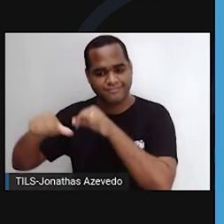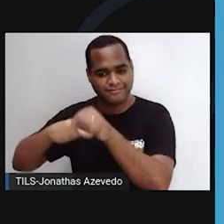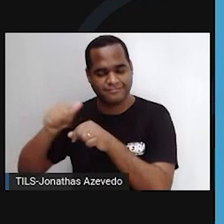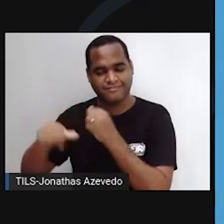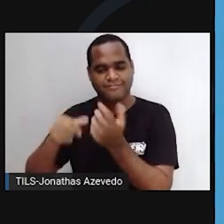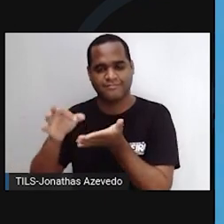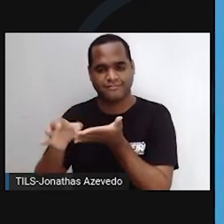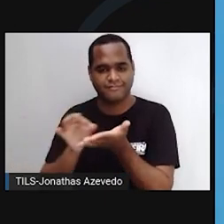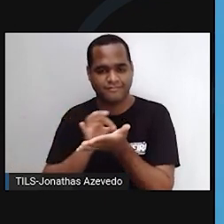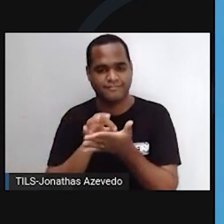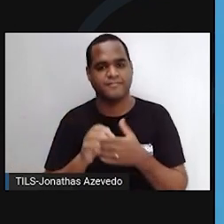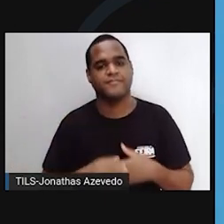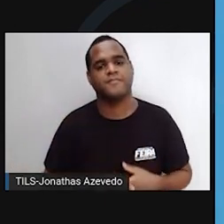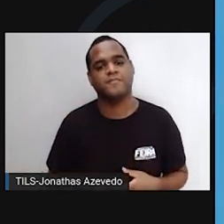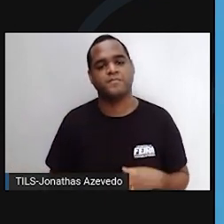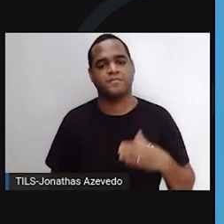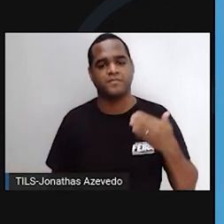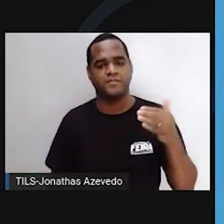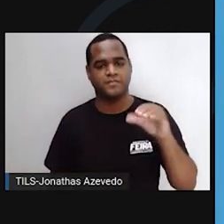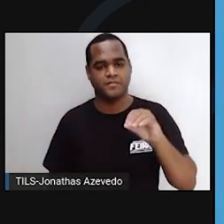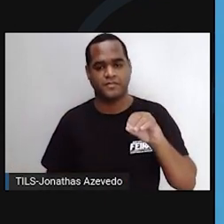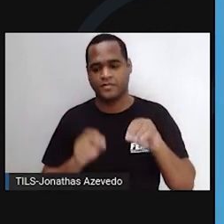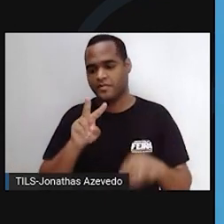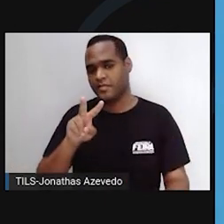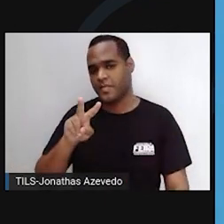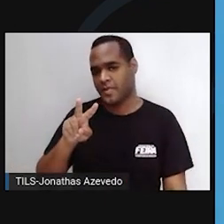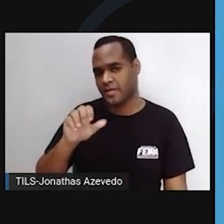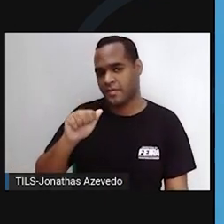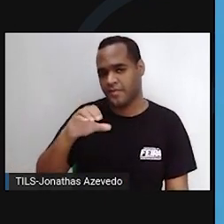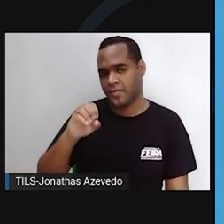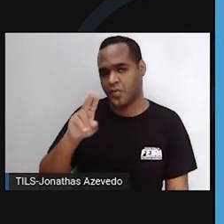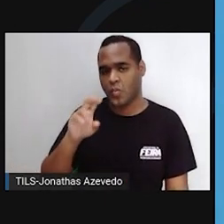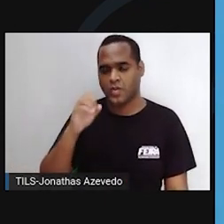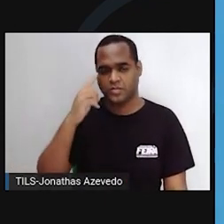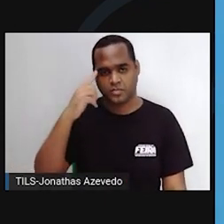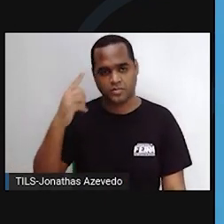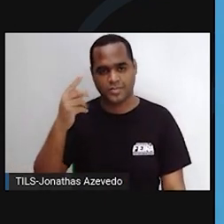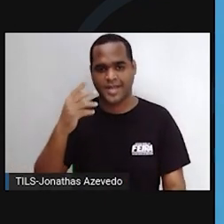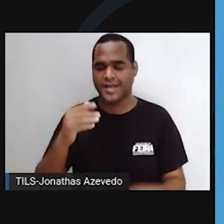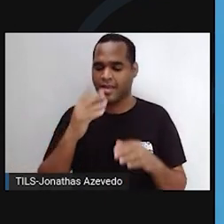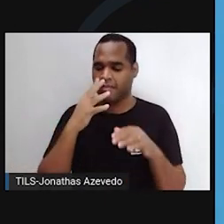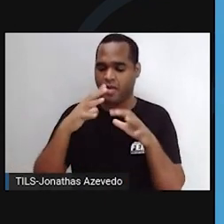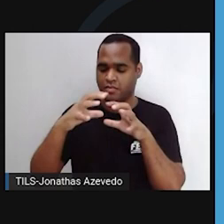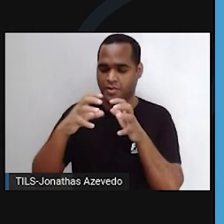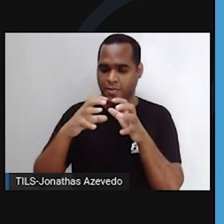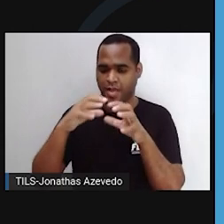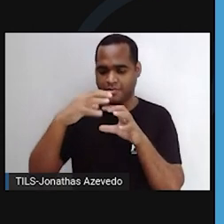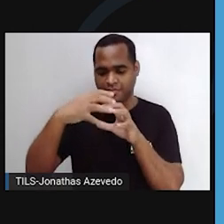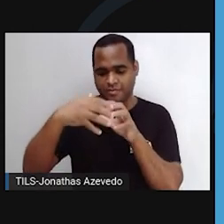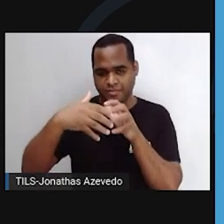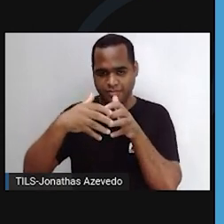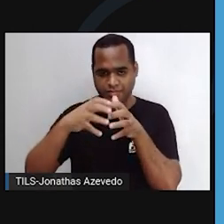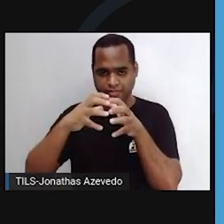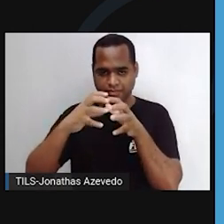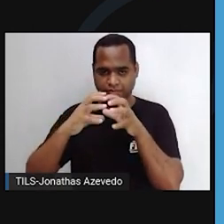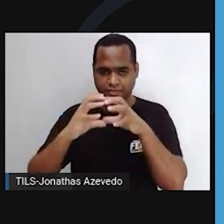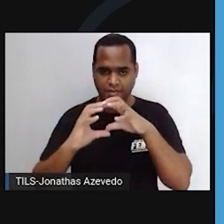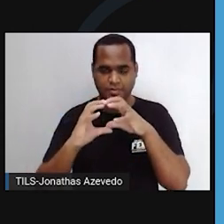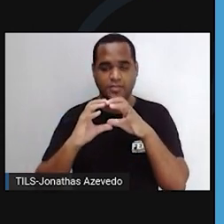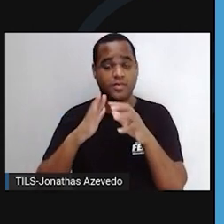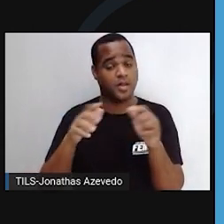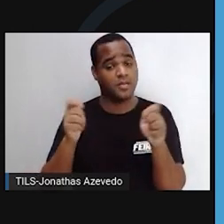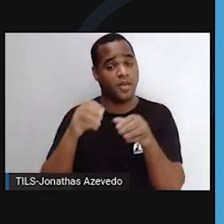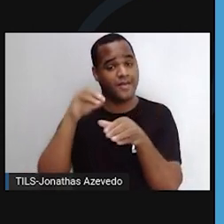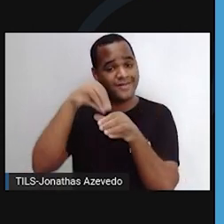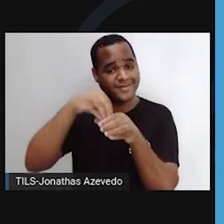Maculos. Os maculos possuem forma esférica e oval. Seu conteúdo é fluido e sua função é a de